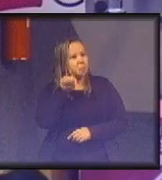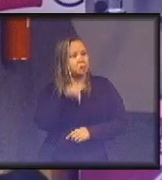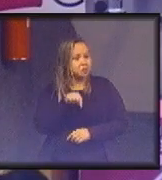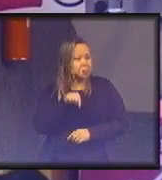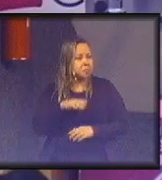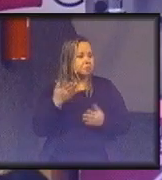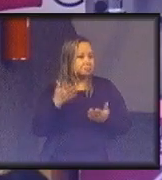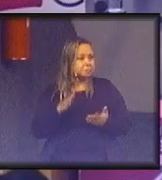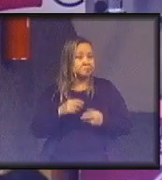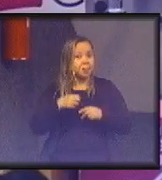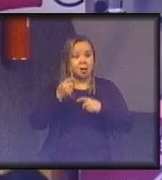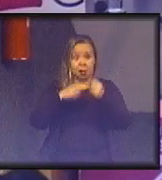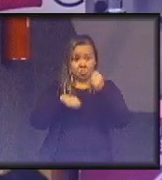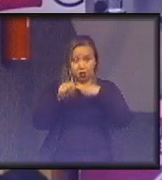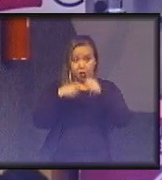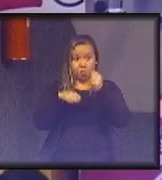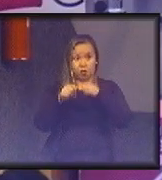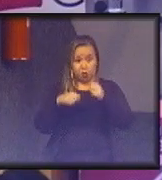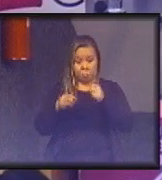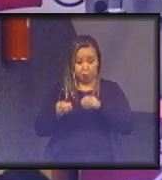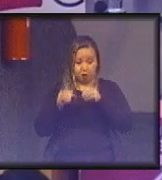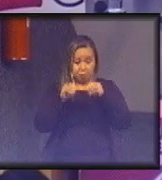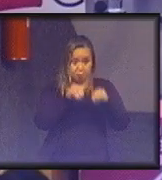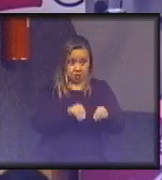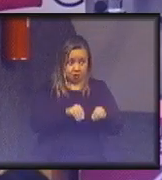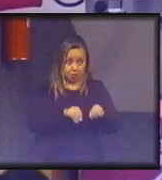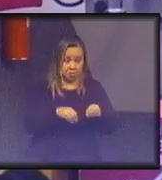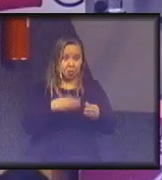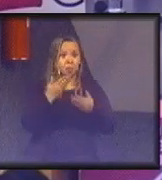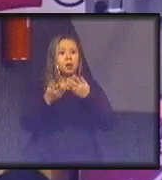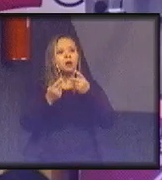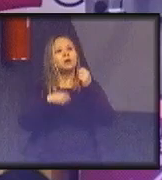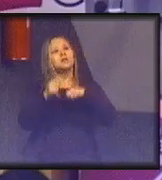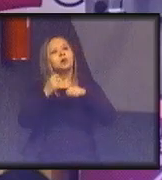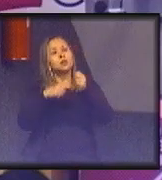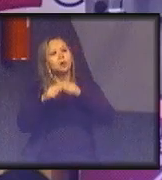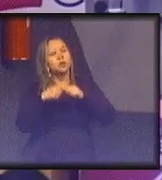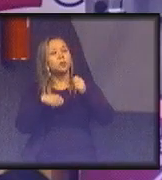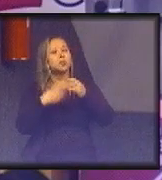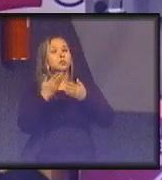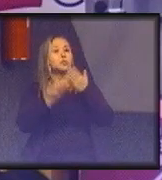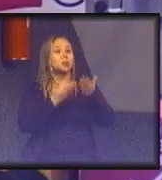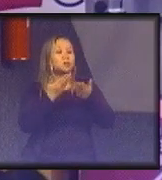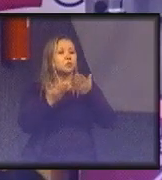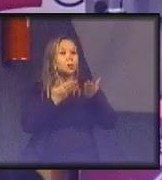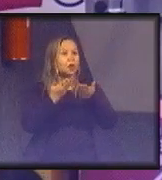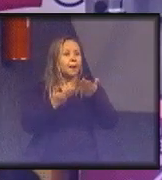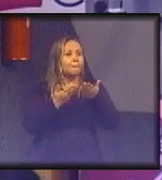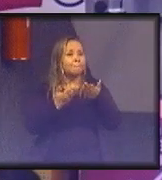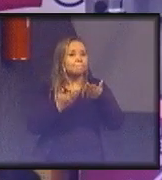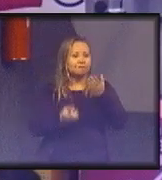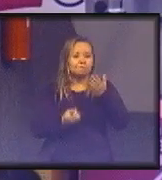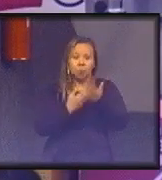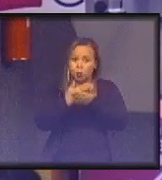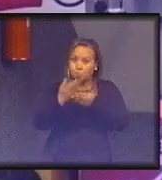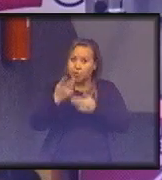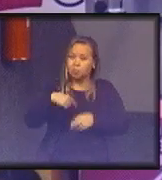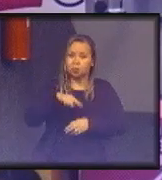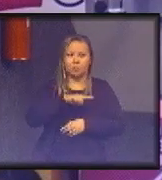A economia, a implantação da economia circular tem que vir de nós. não vai ser o governo,